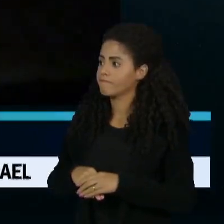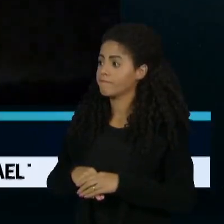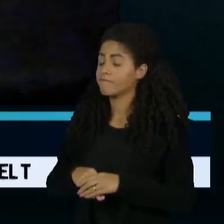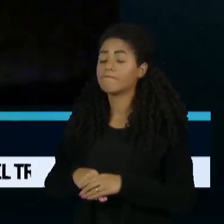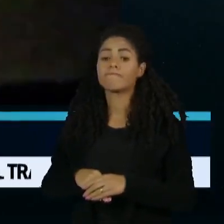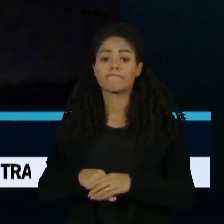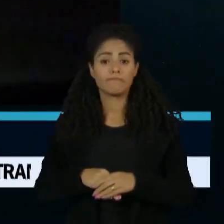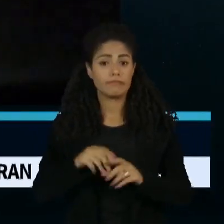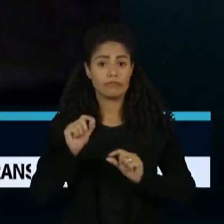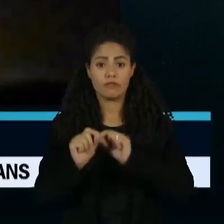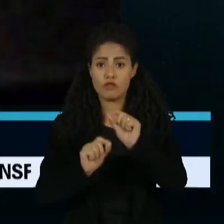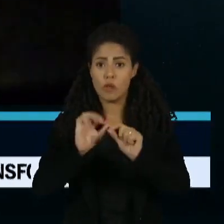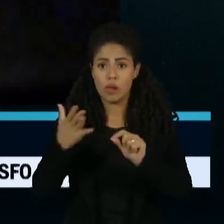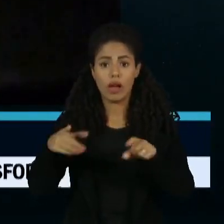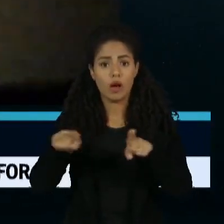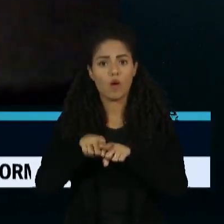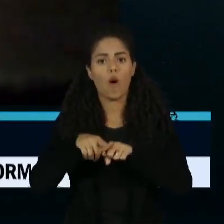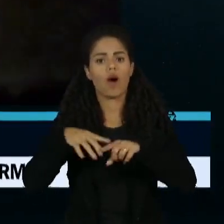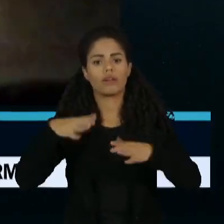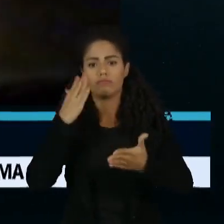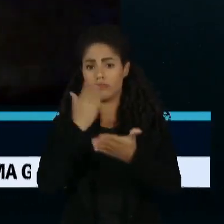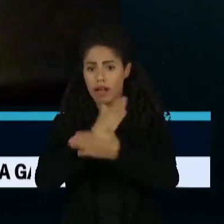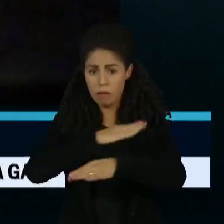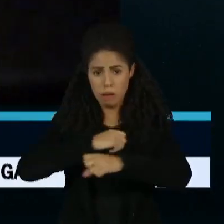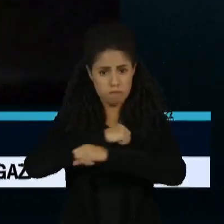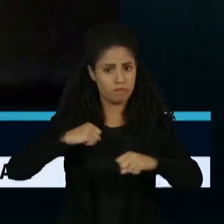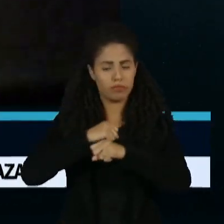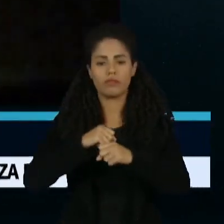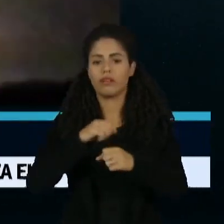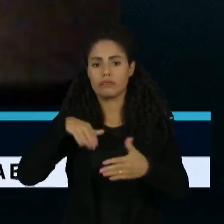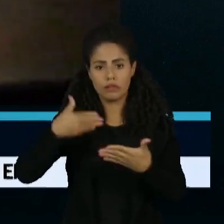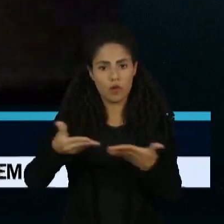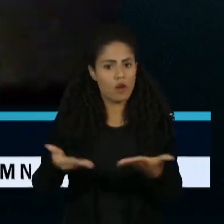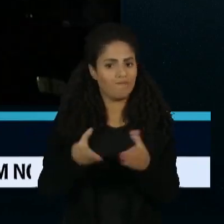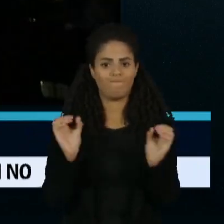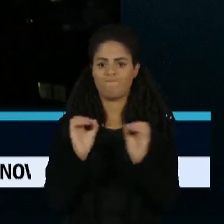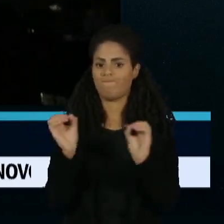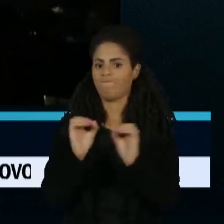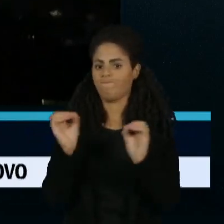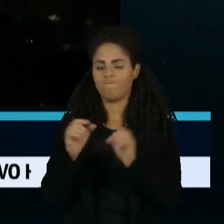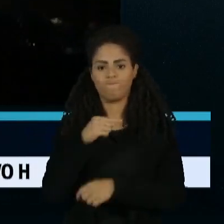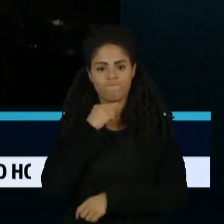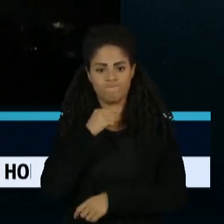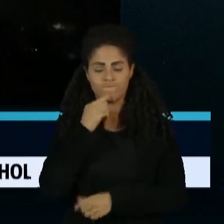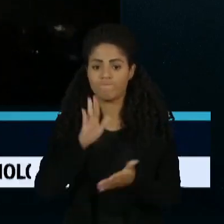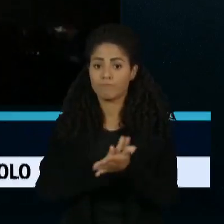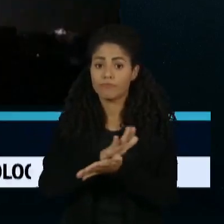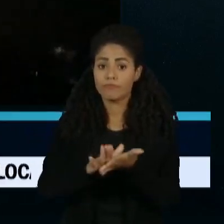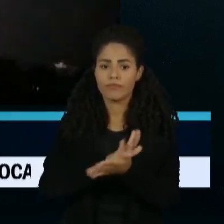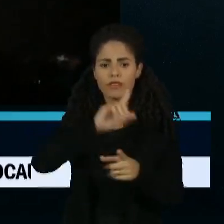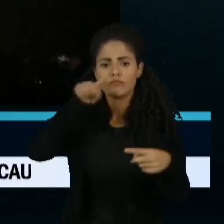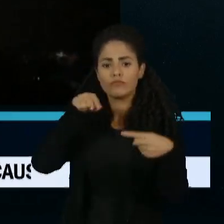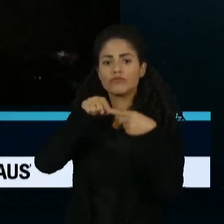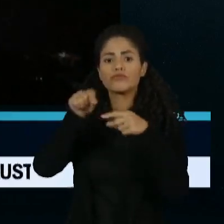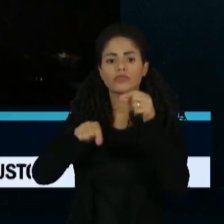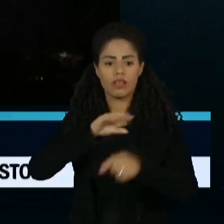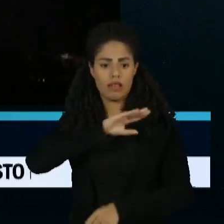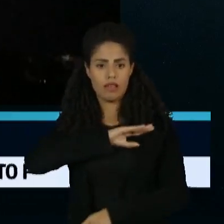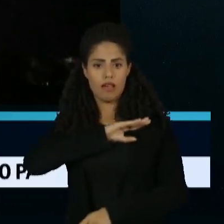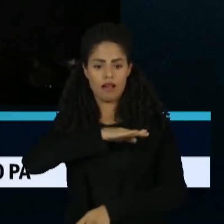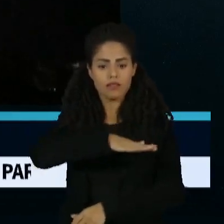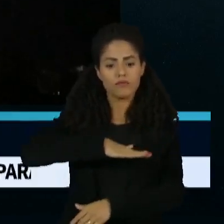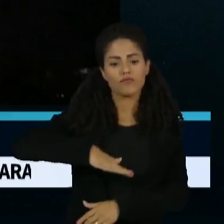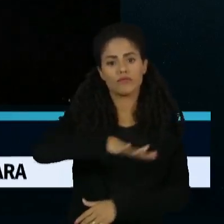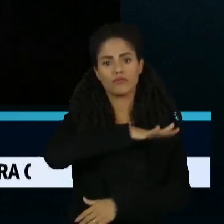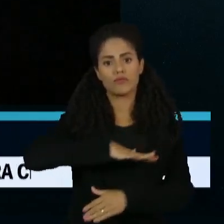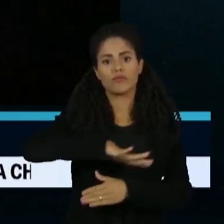A possibilidade de um cessar-fogo, por enquanto, está distante. O objetivo da operação na faixa de Gaza é